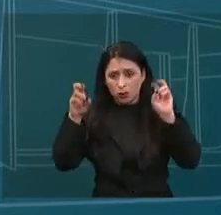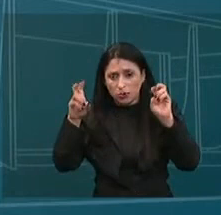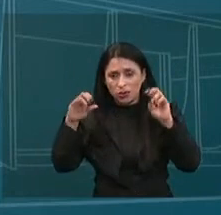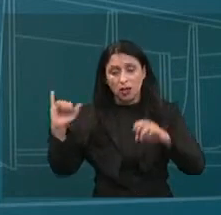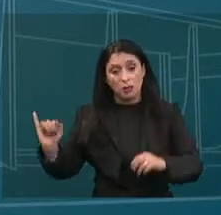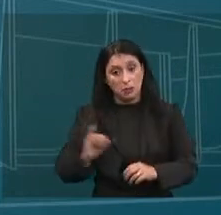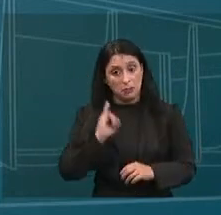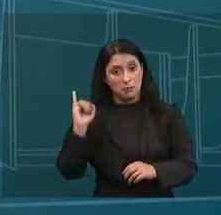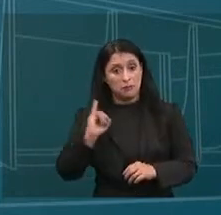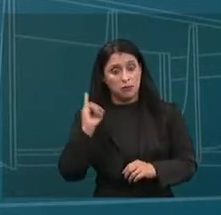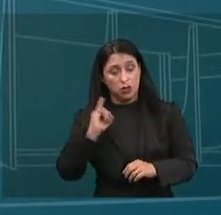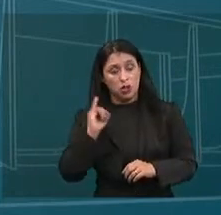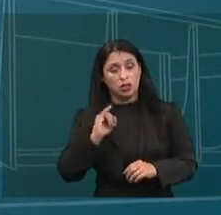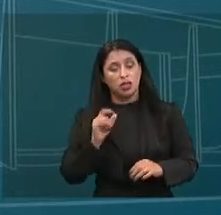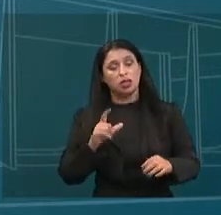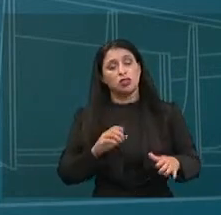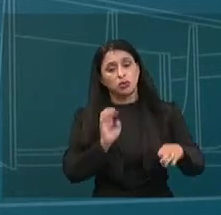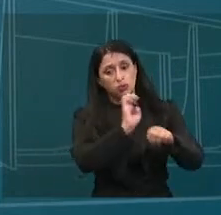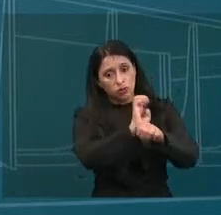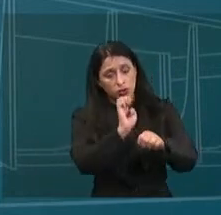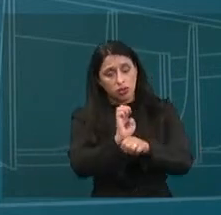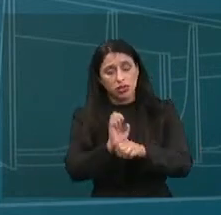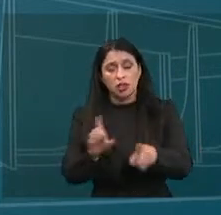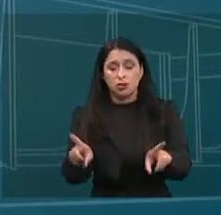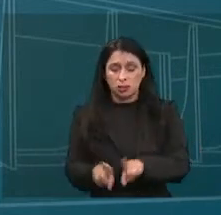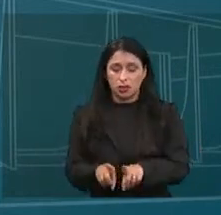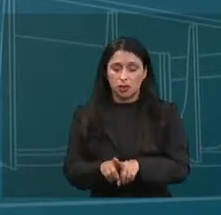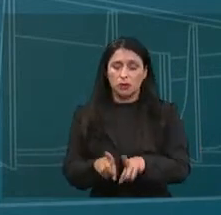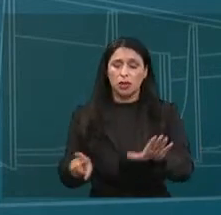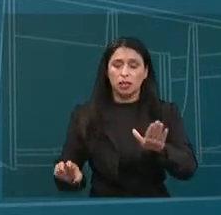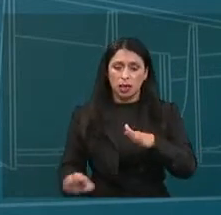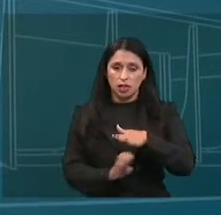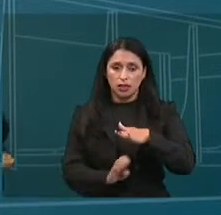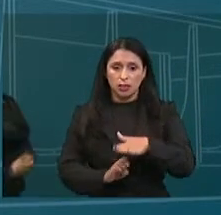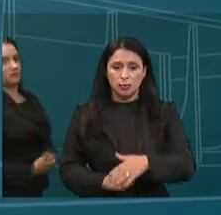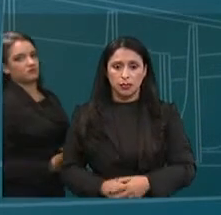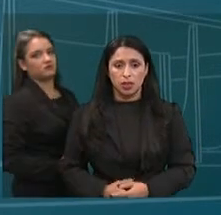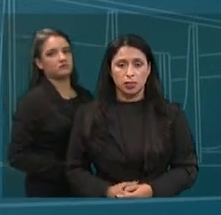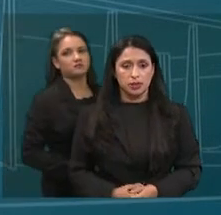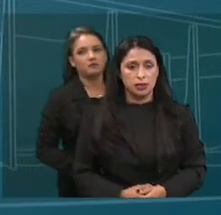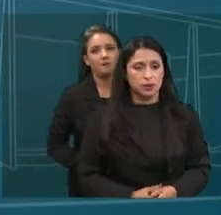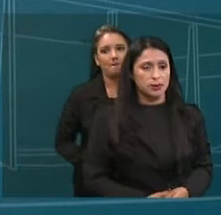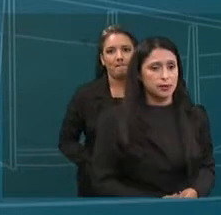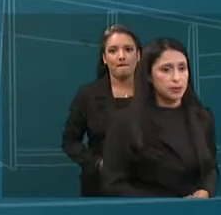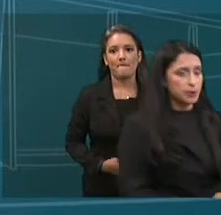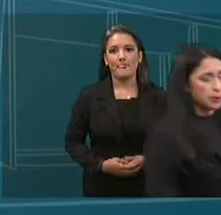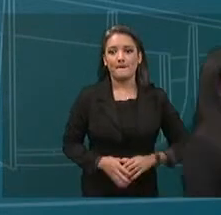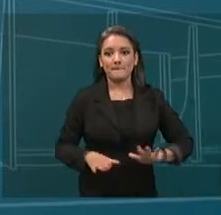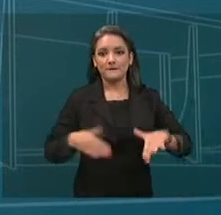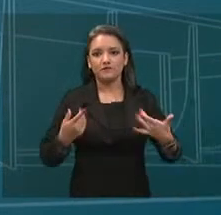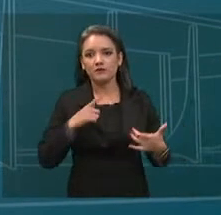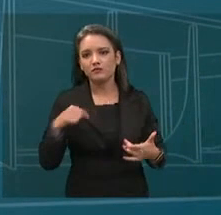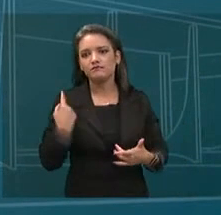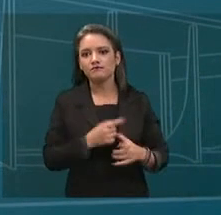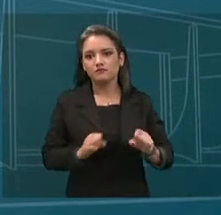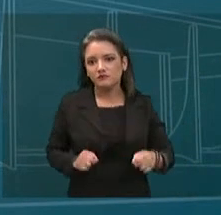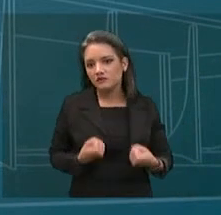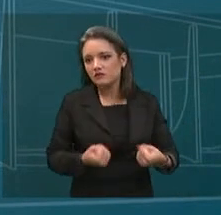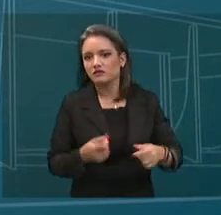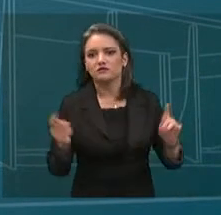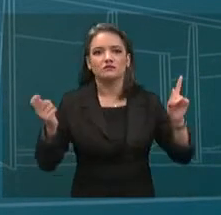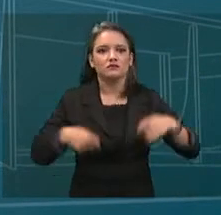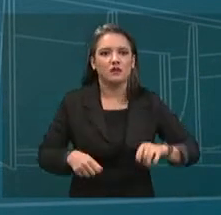recomendações aos Estados e também às empresas. Próximo, por favor. Nesse sentido, defendemos ser possível uma